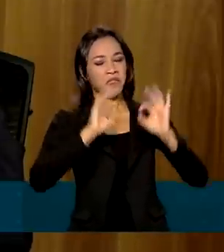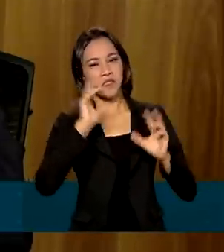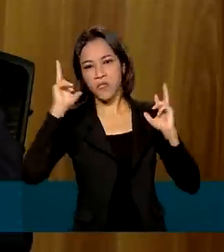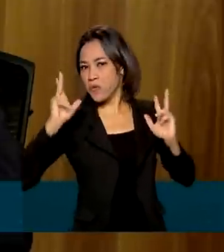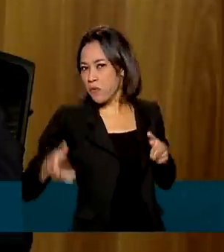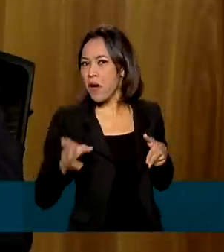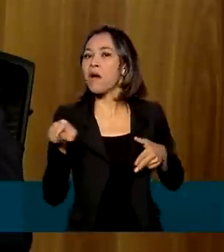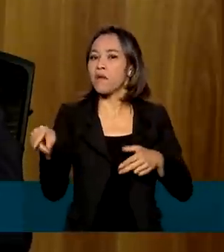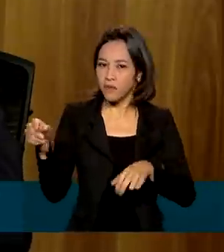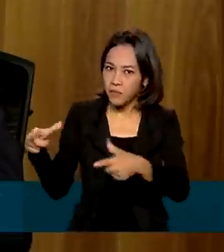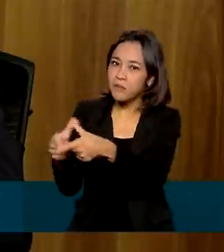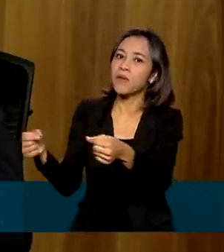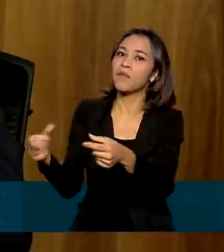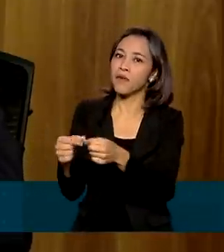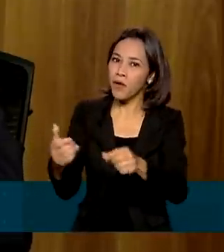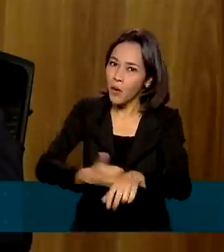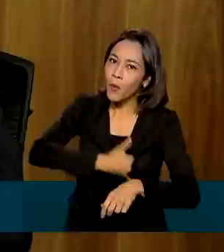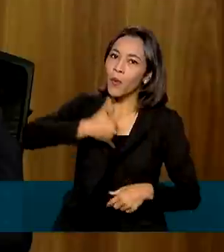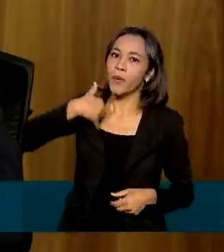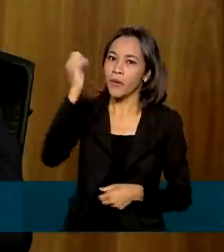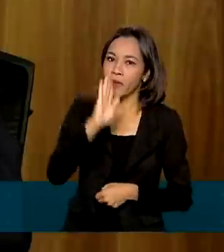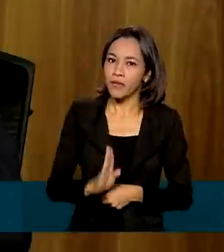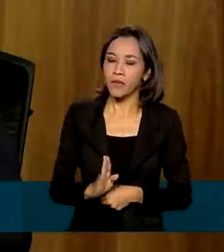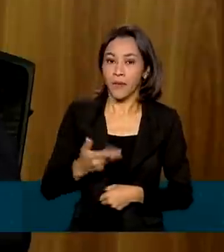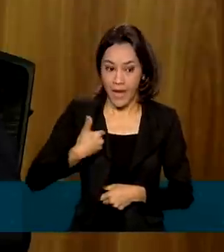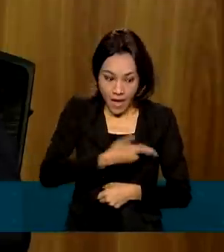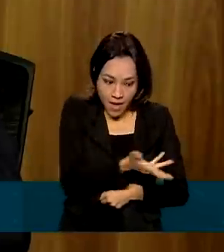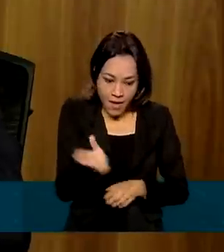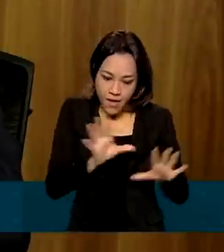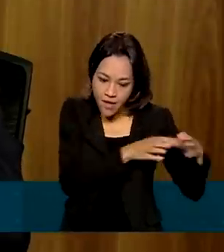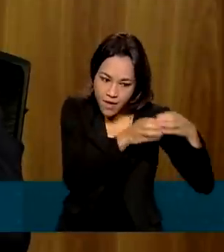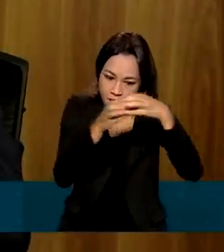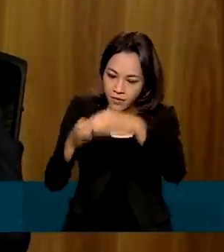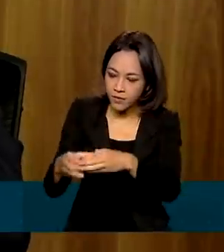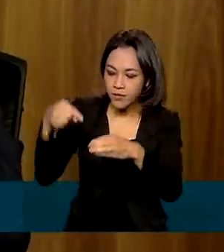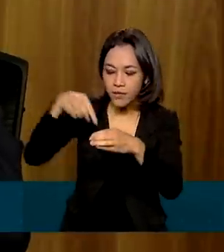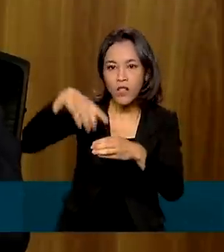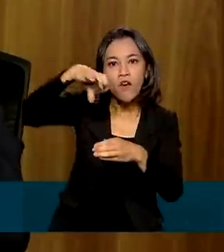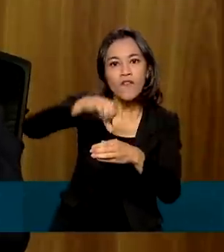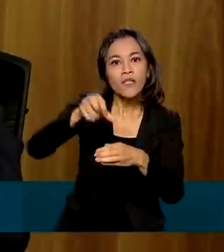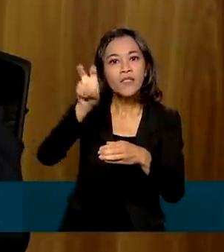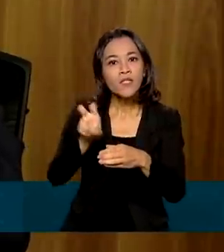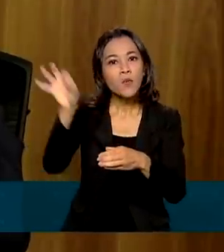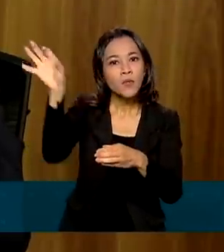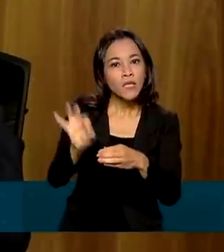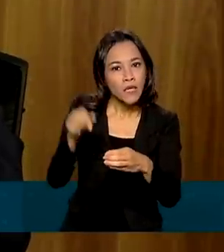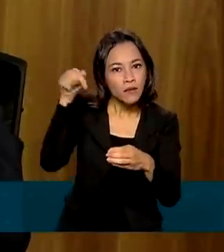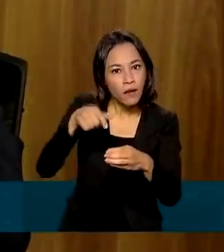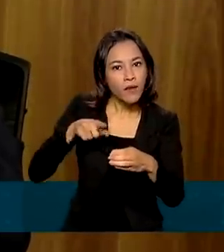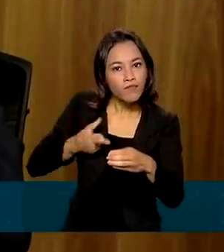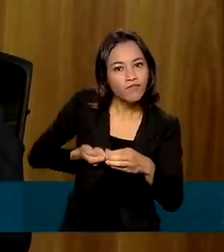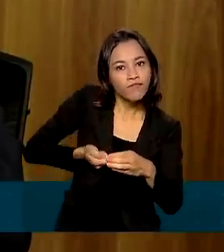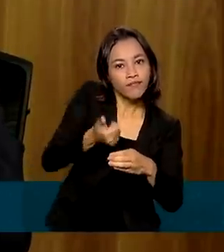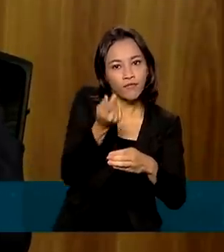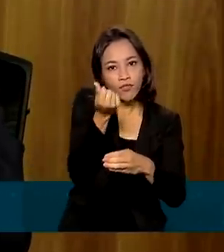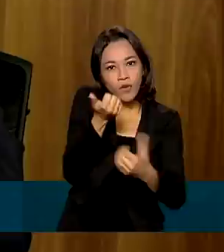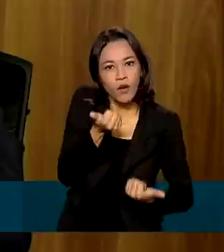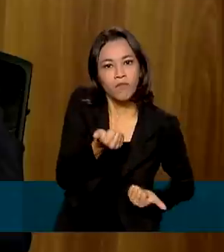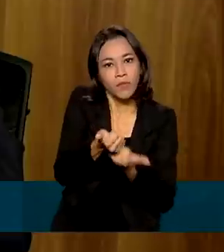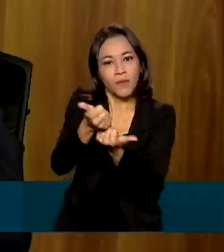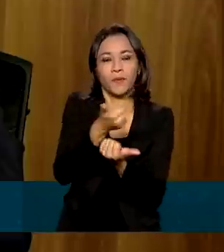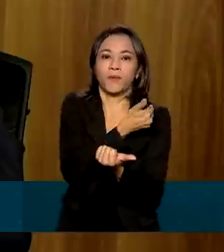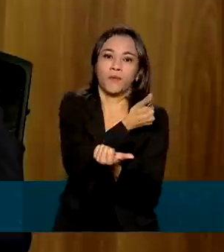orgulhar muito o nosso Brasil. Desses atletas, mais de 95% são contemplados pelo programa